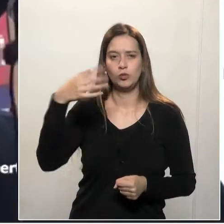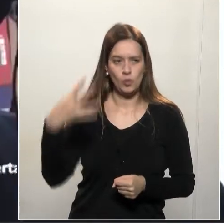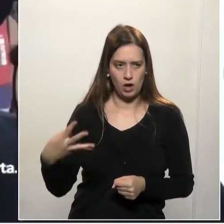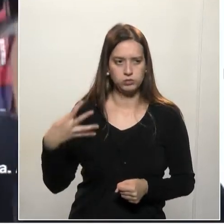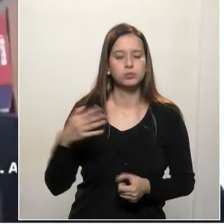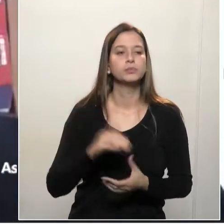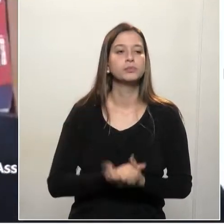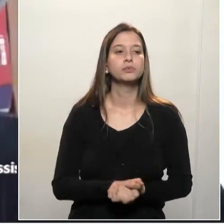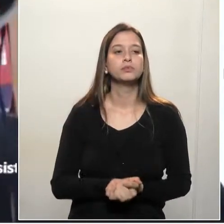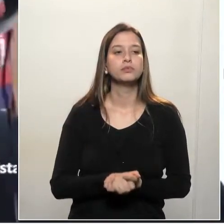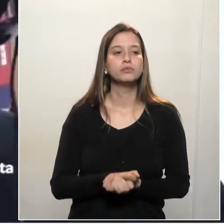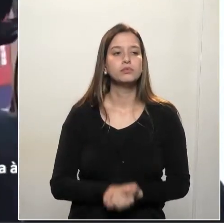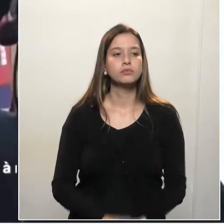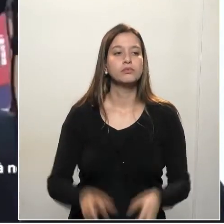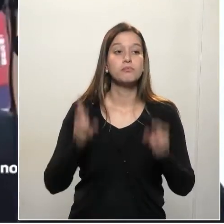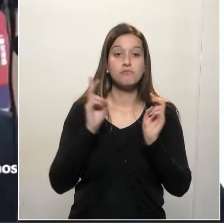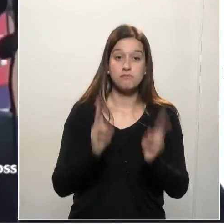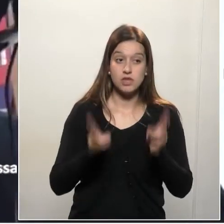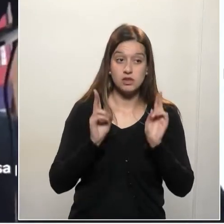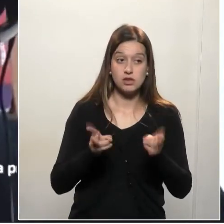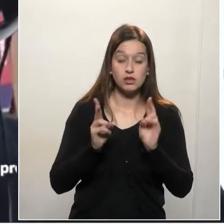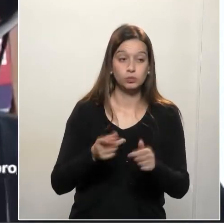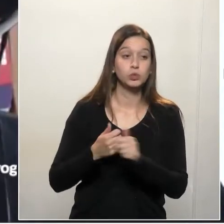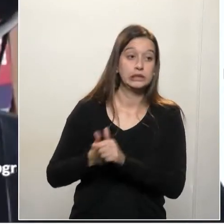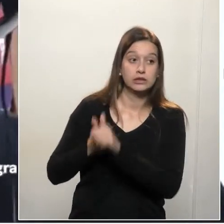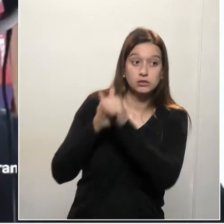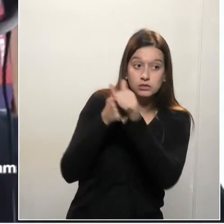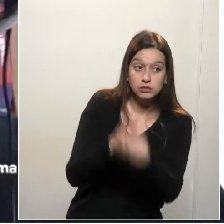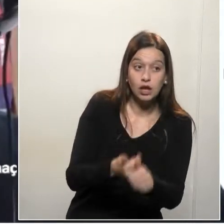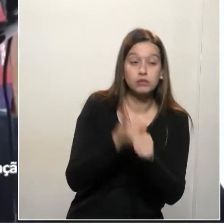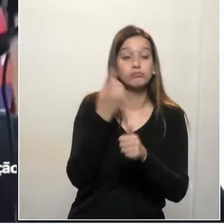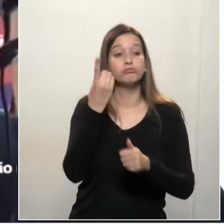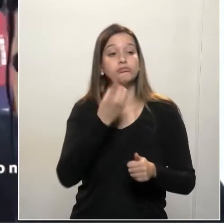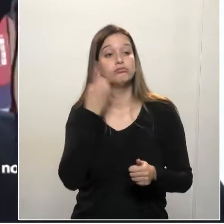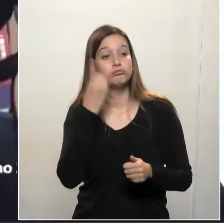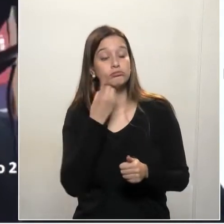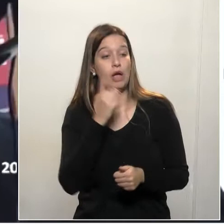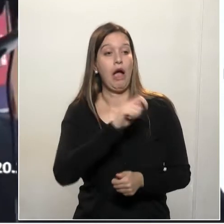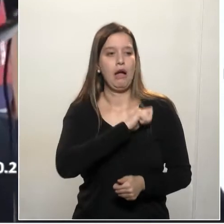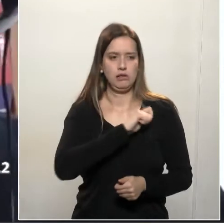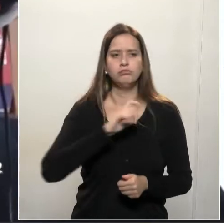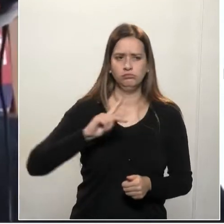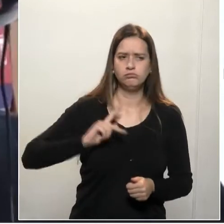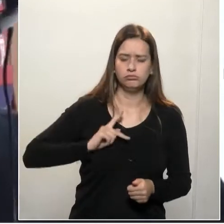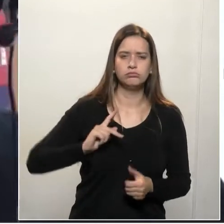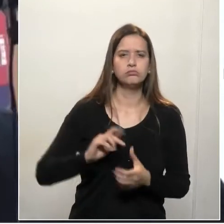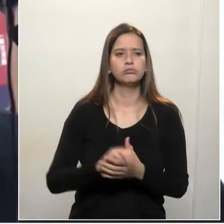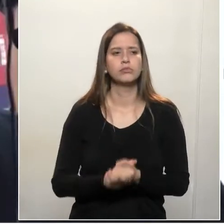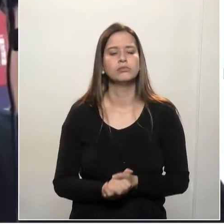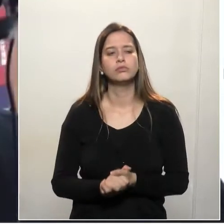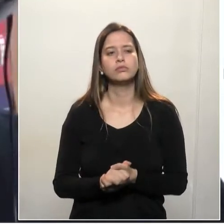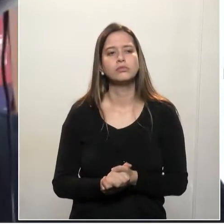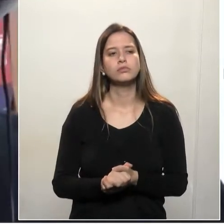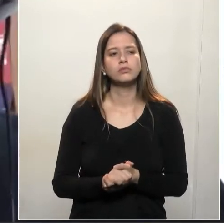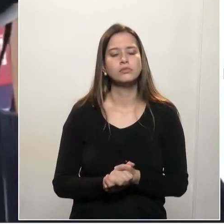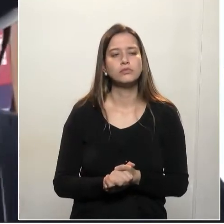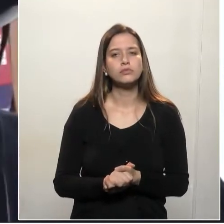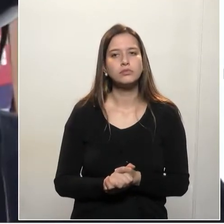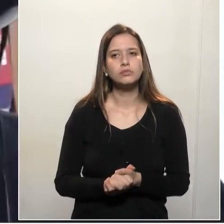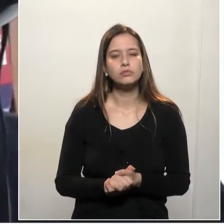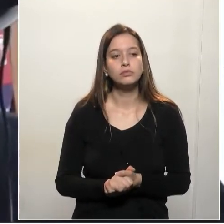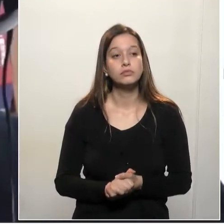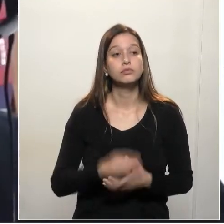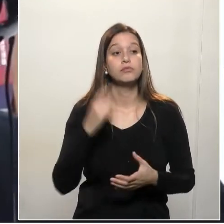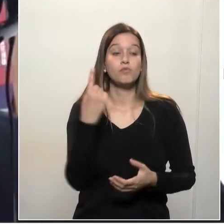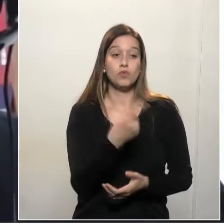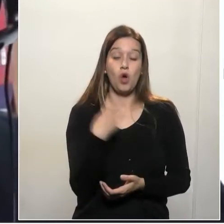mesma linha que o deputado Alexandre Amaro já fez o comentário sobre isso, todos nós